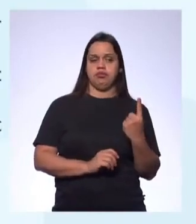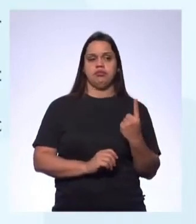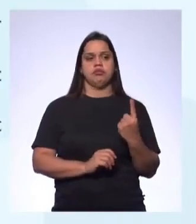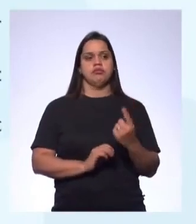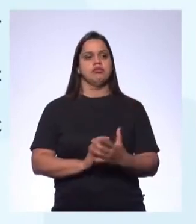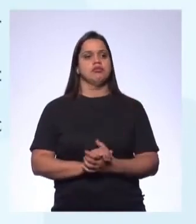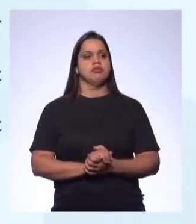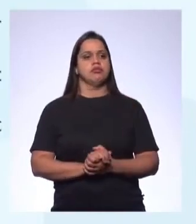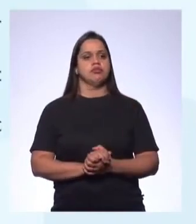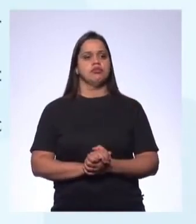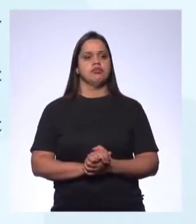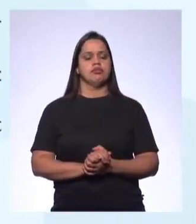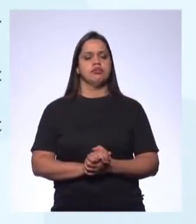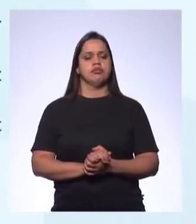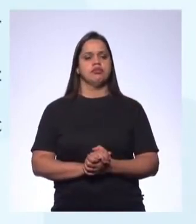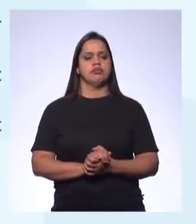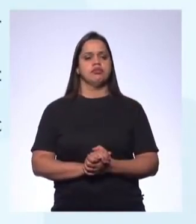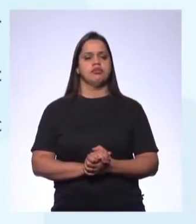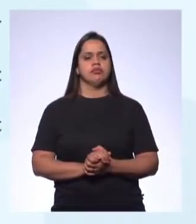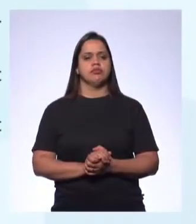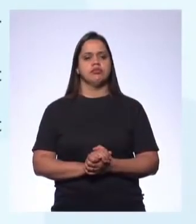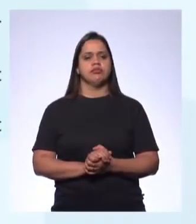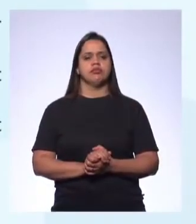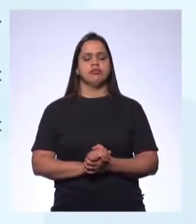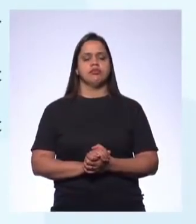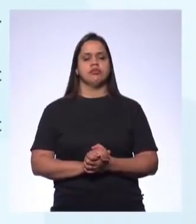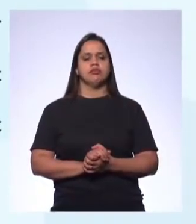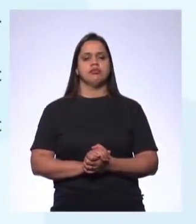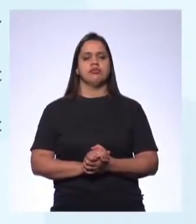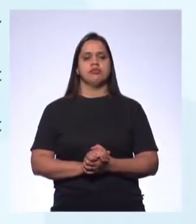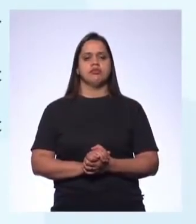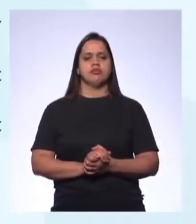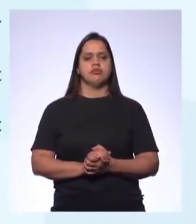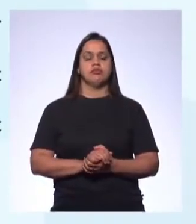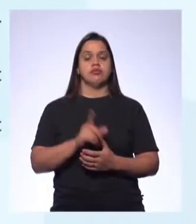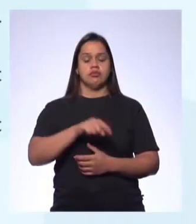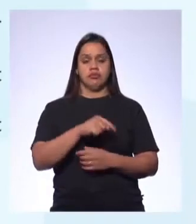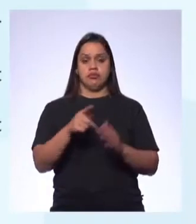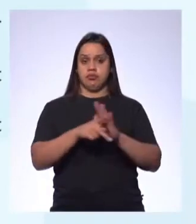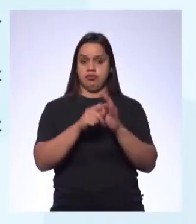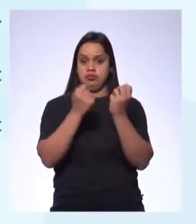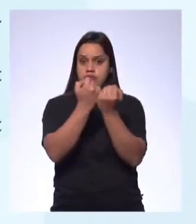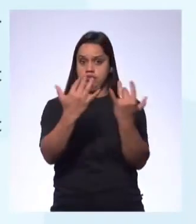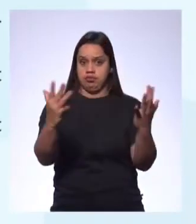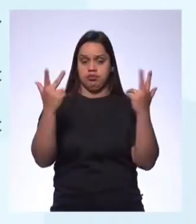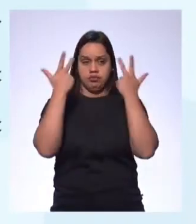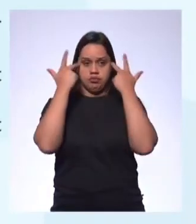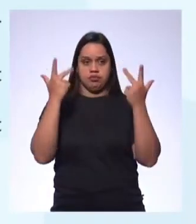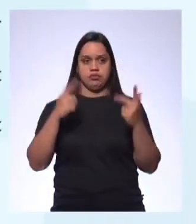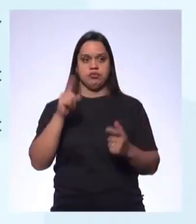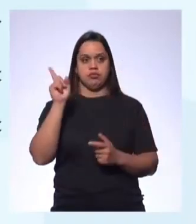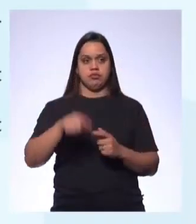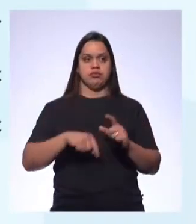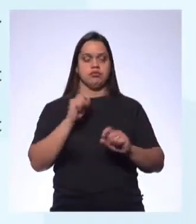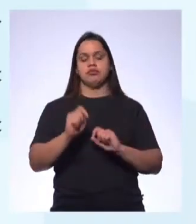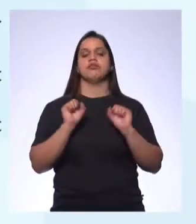um exemplo de fenômeno natural... Que pode causar